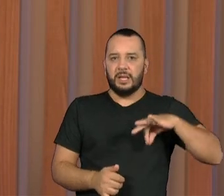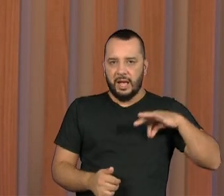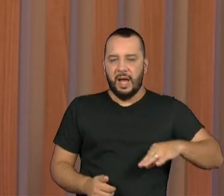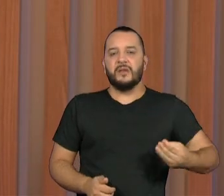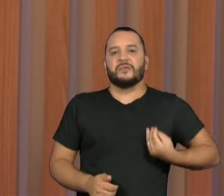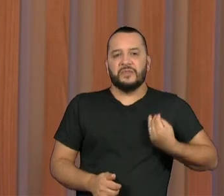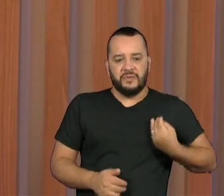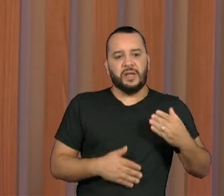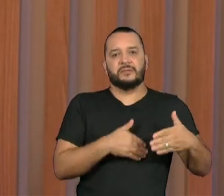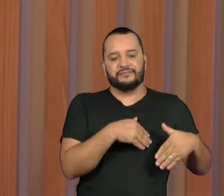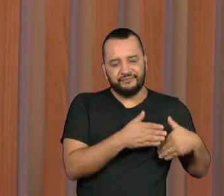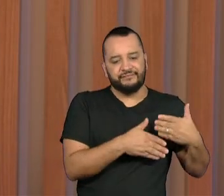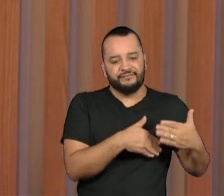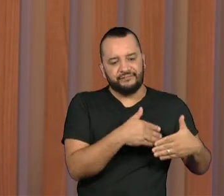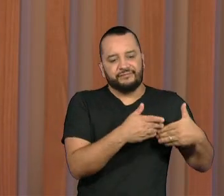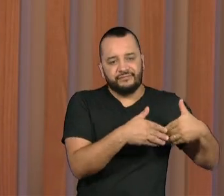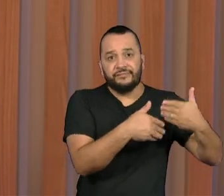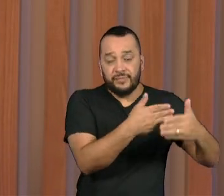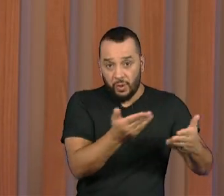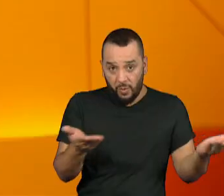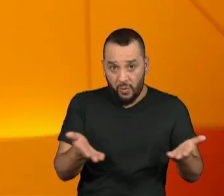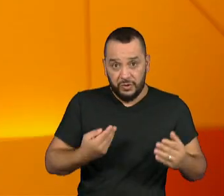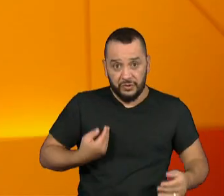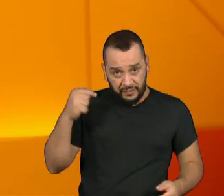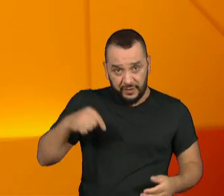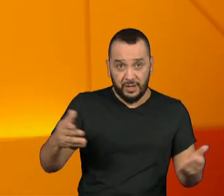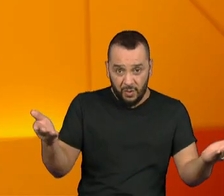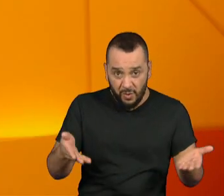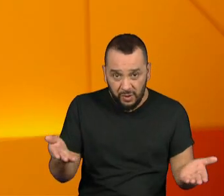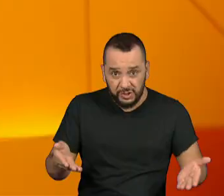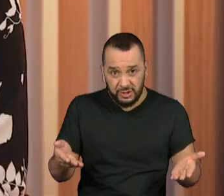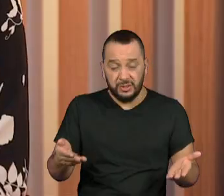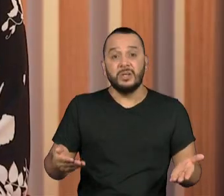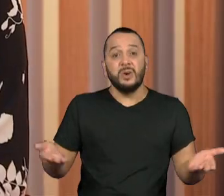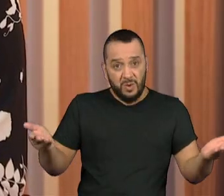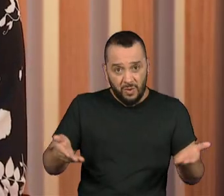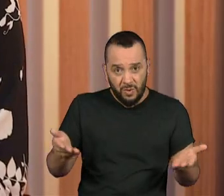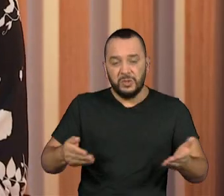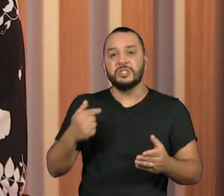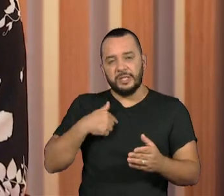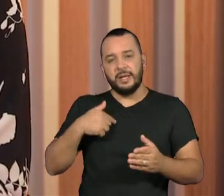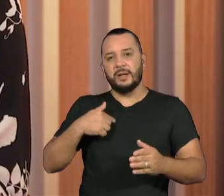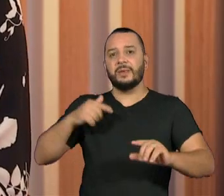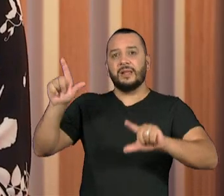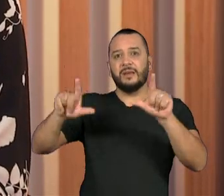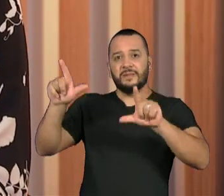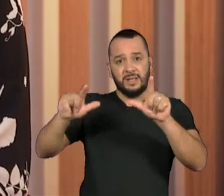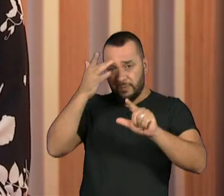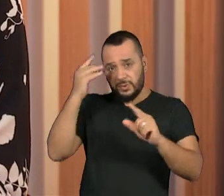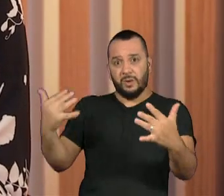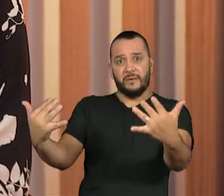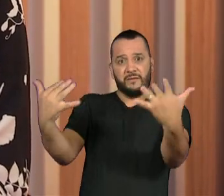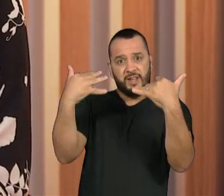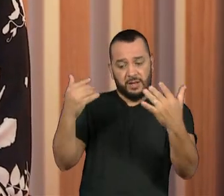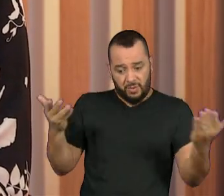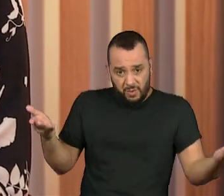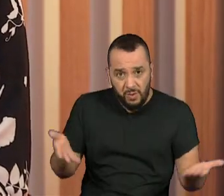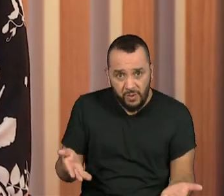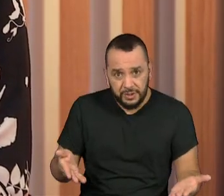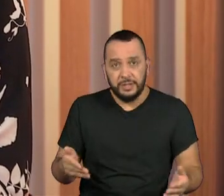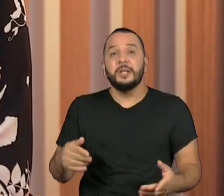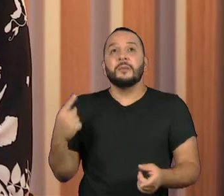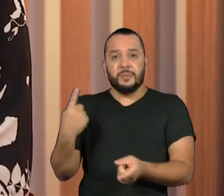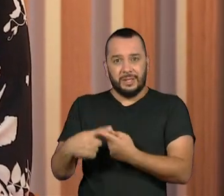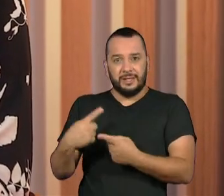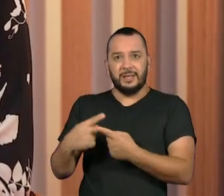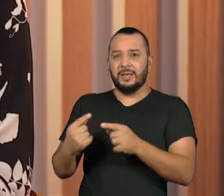e mais um dia. E se eu estou aqui hoje falando com você, e se eu estou aqui hoje sendo ouvido e pessoas estão parando para me escutar, é porque gerações